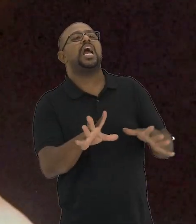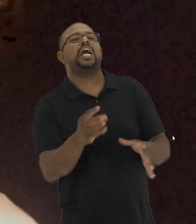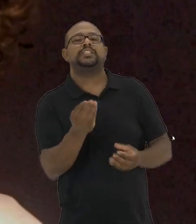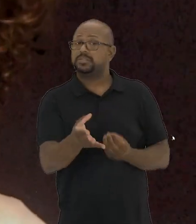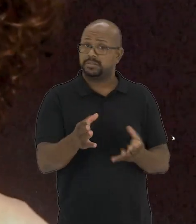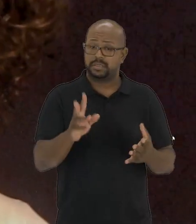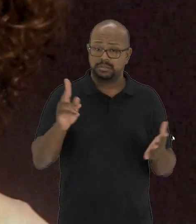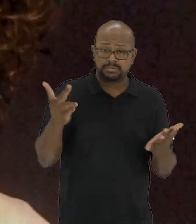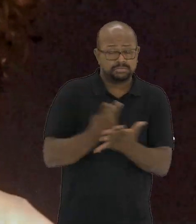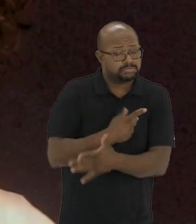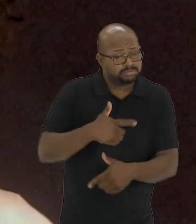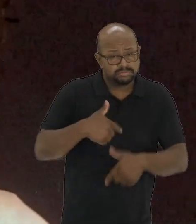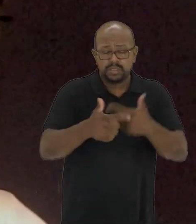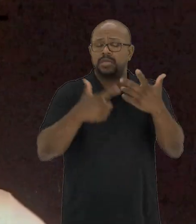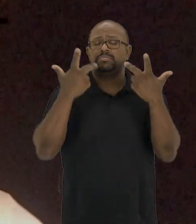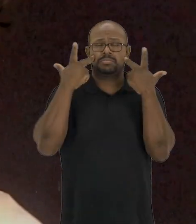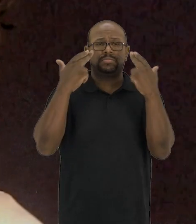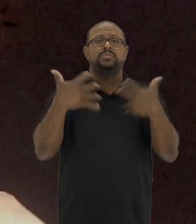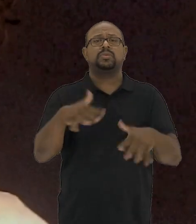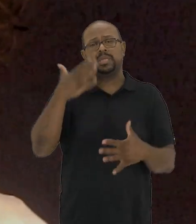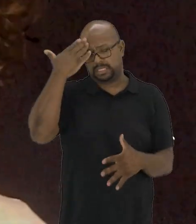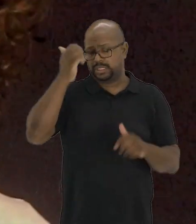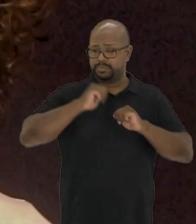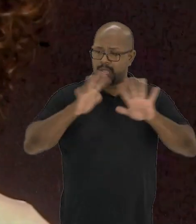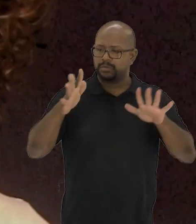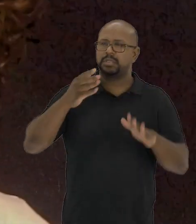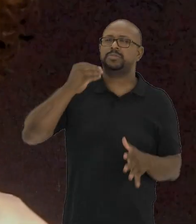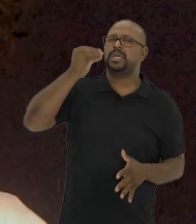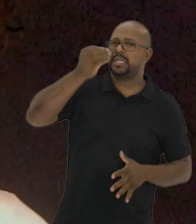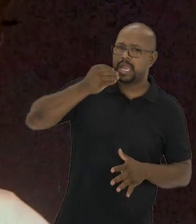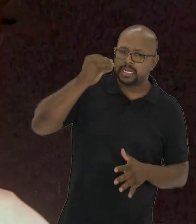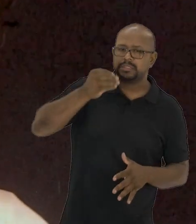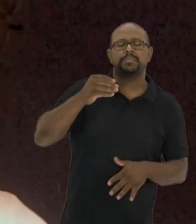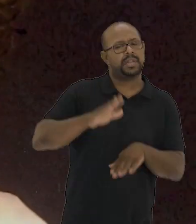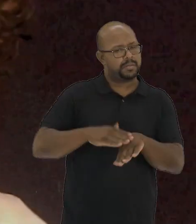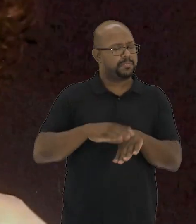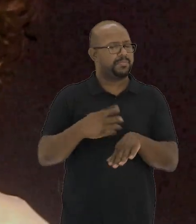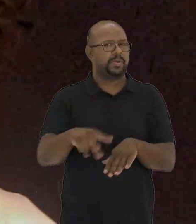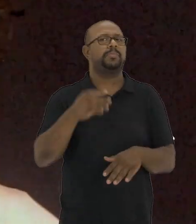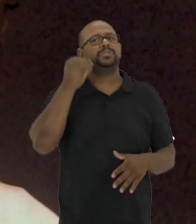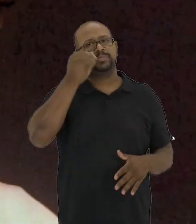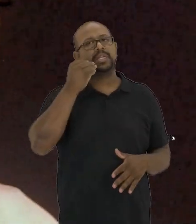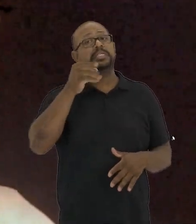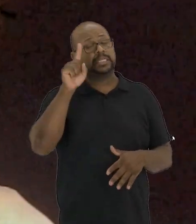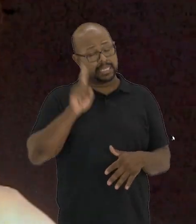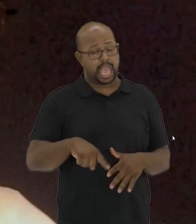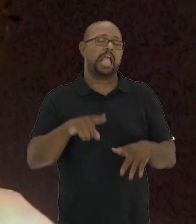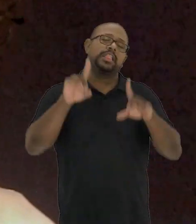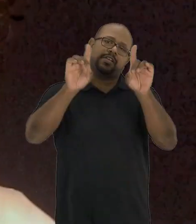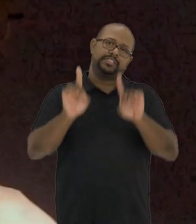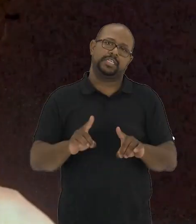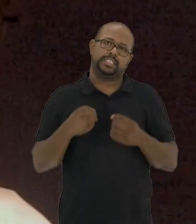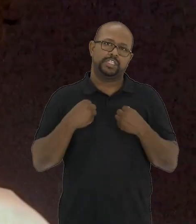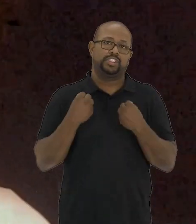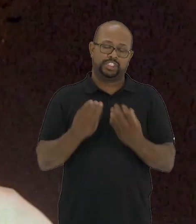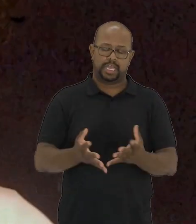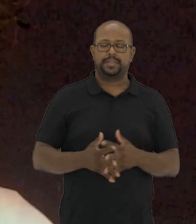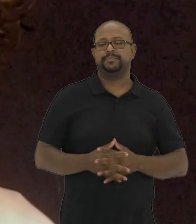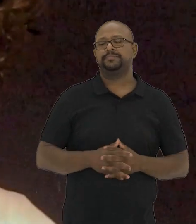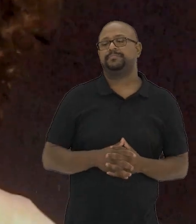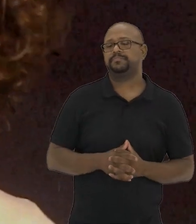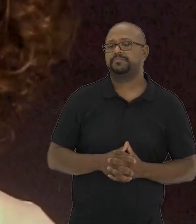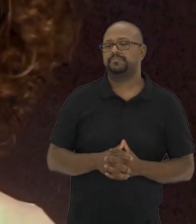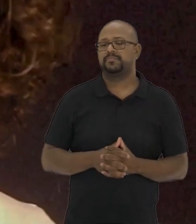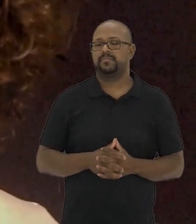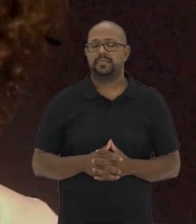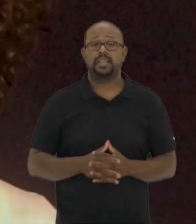dependem de concessões, são realizadas no próprio entendimento da experiência, pela própria experiência que a